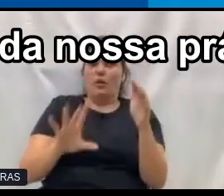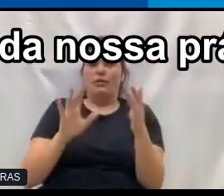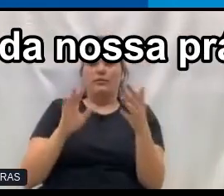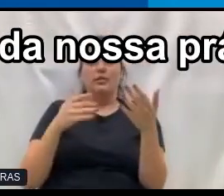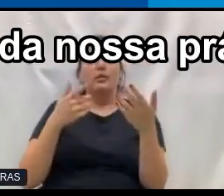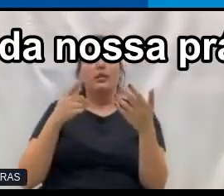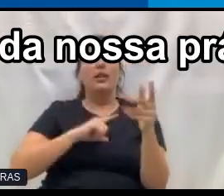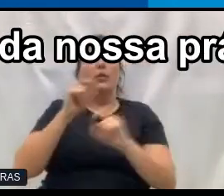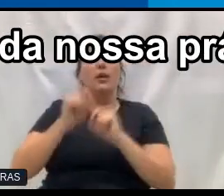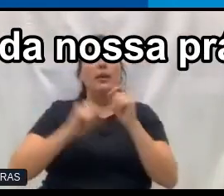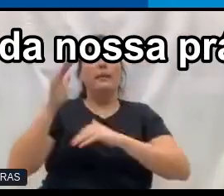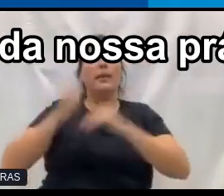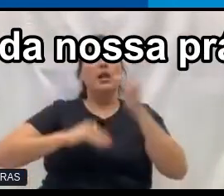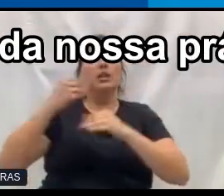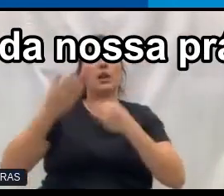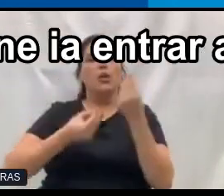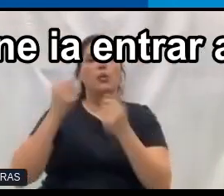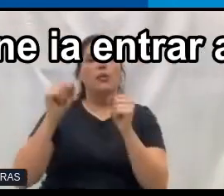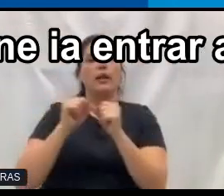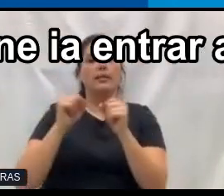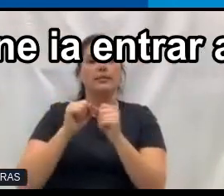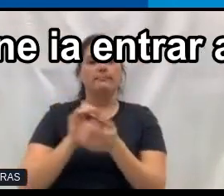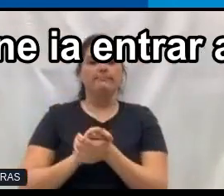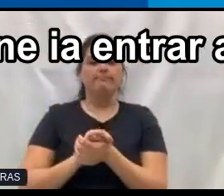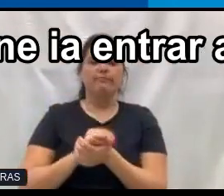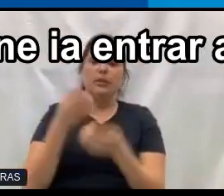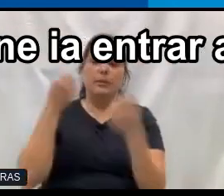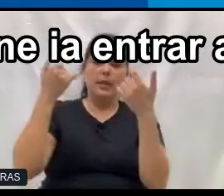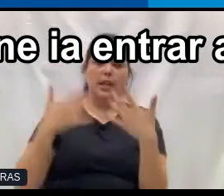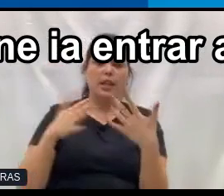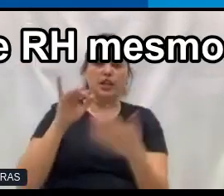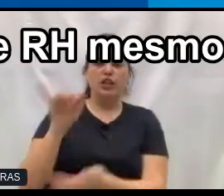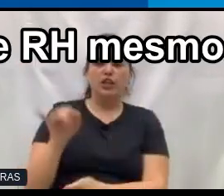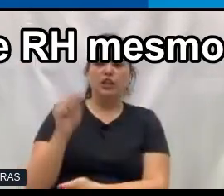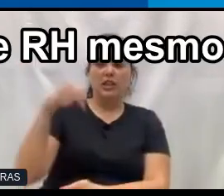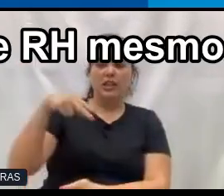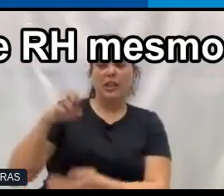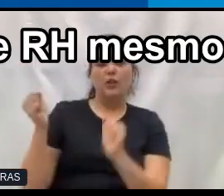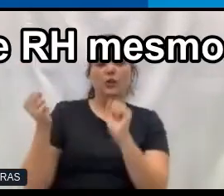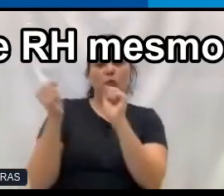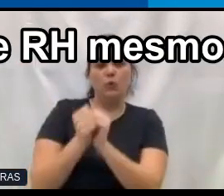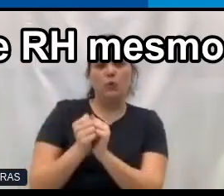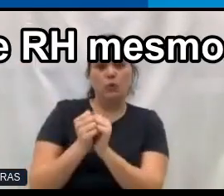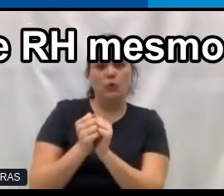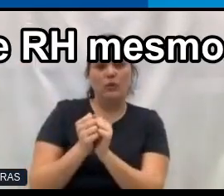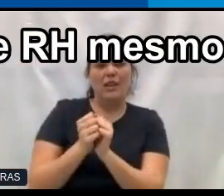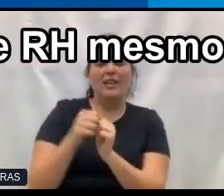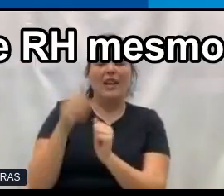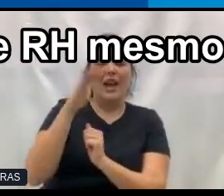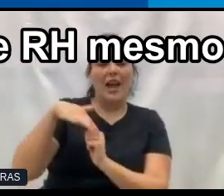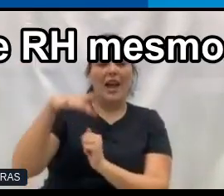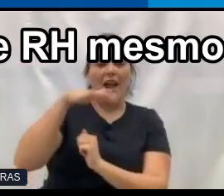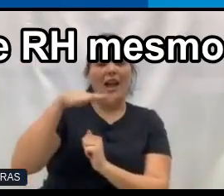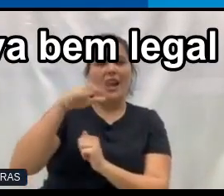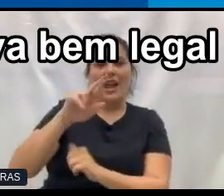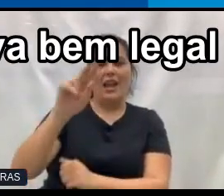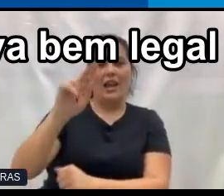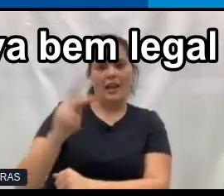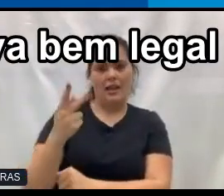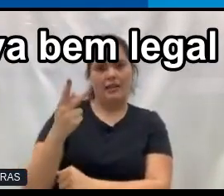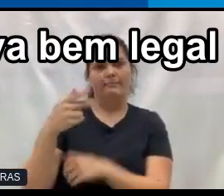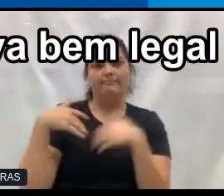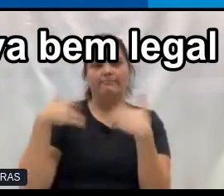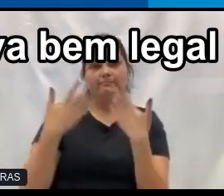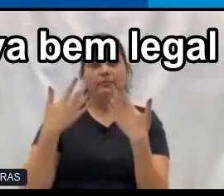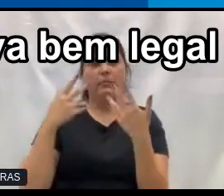trouxe um pouquinho da nossa prática também, eu falei para vocês a Jane entrar aqui comigo, a Jane é do time de RH mesmo, então ela tem uma